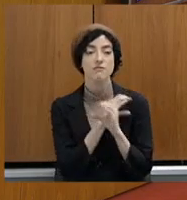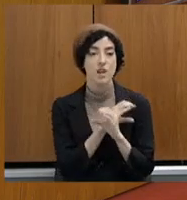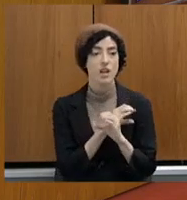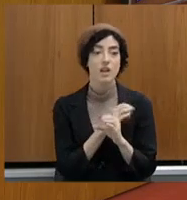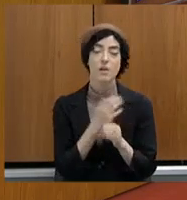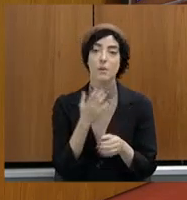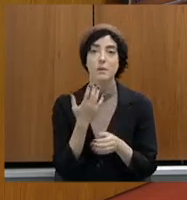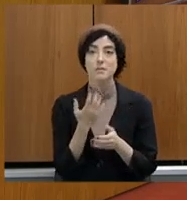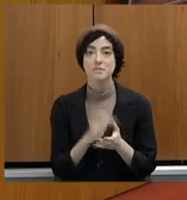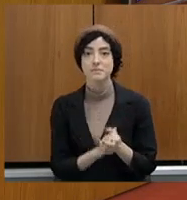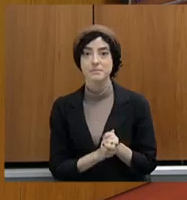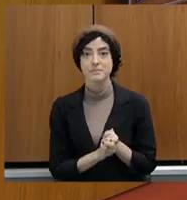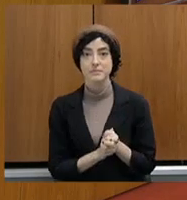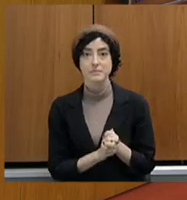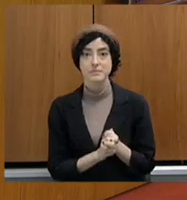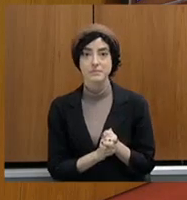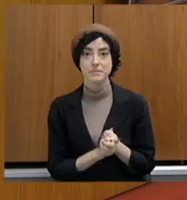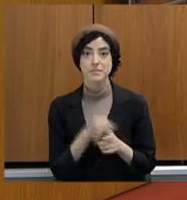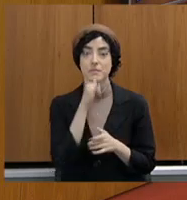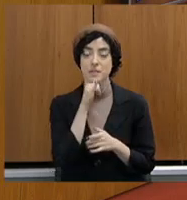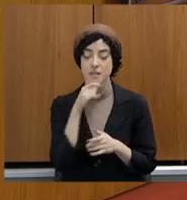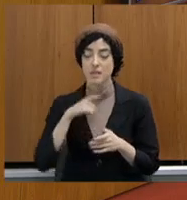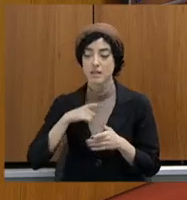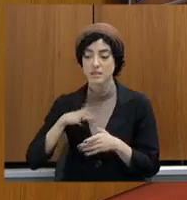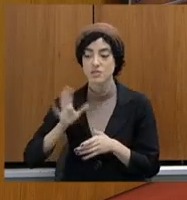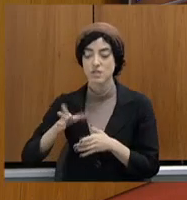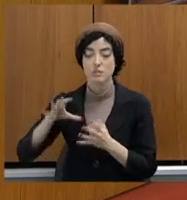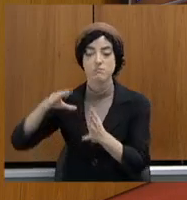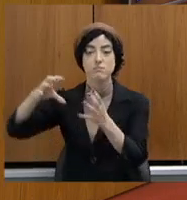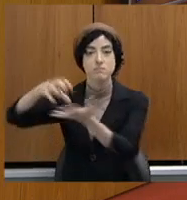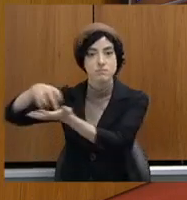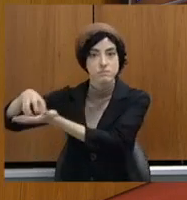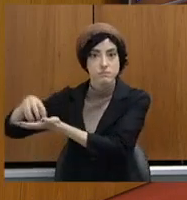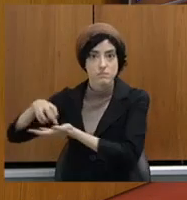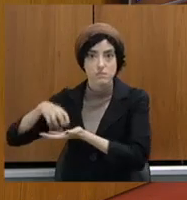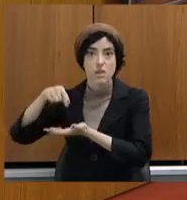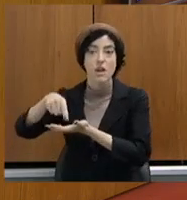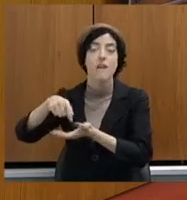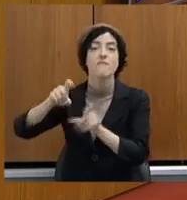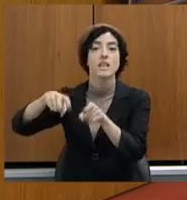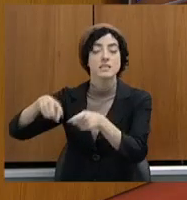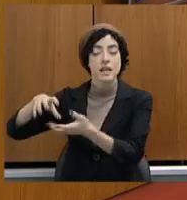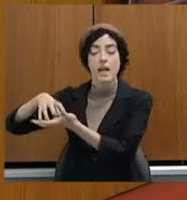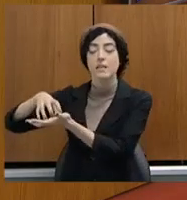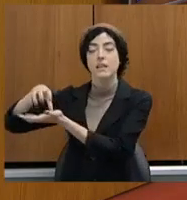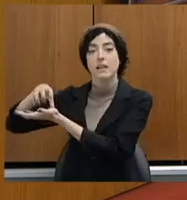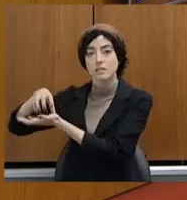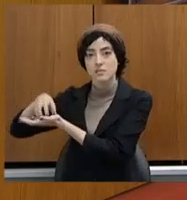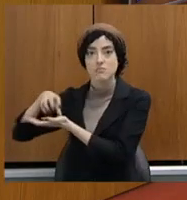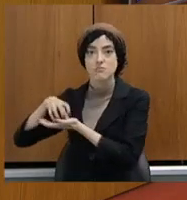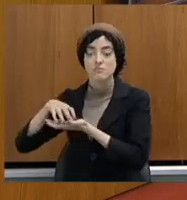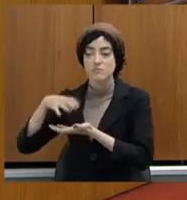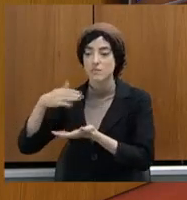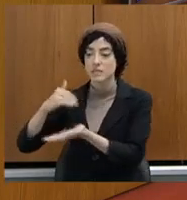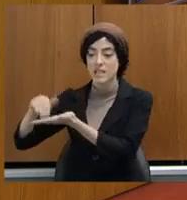CEPLAG, Fazenda e Secretaria Geral. Um empurrando para o outro. Cada um empurrando.